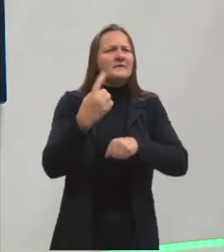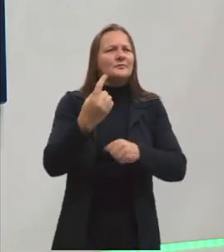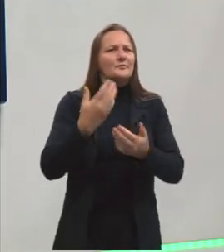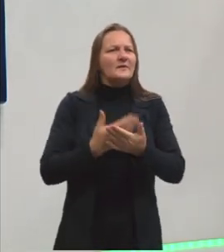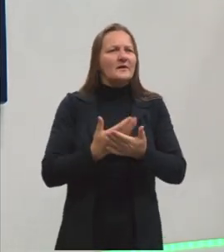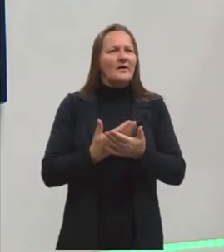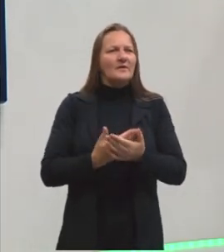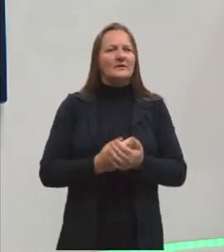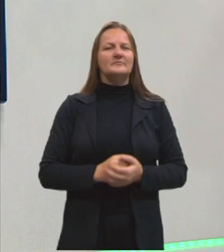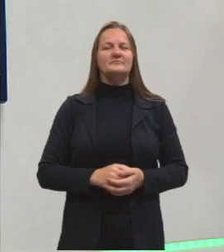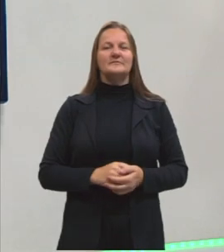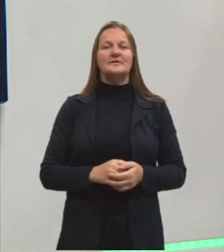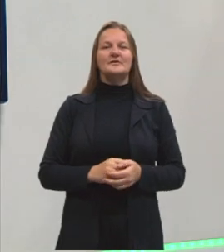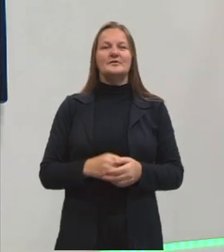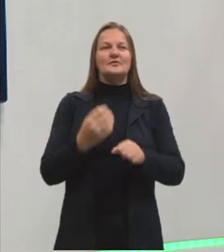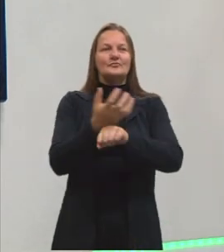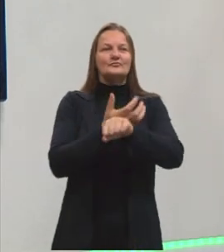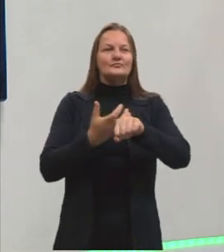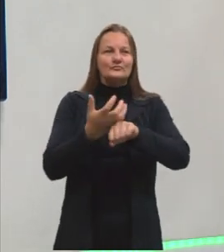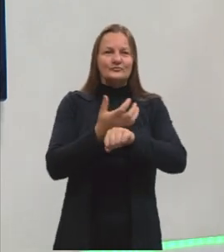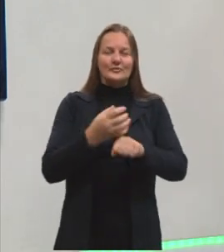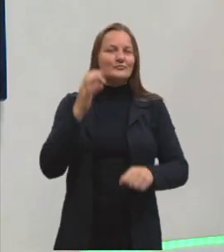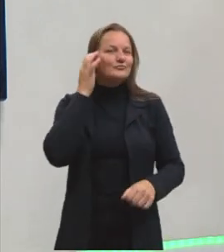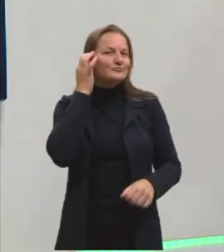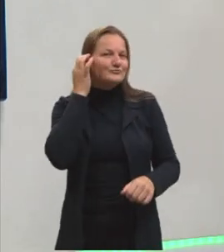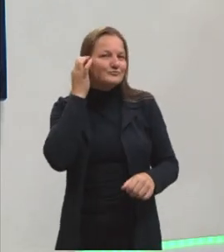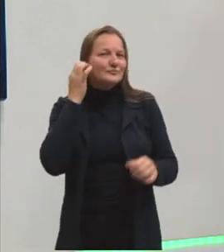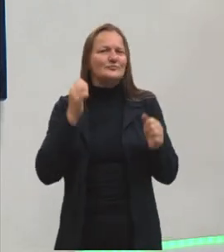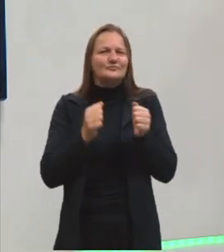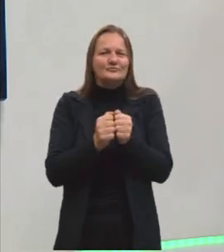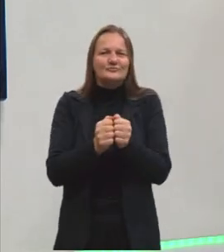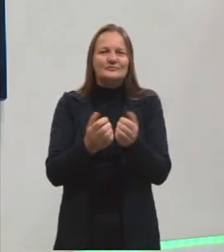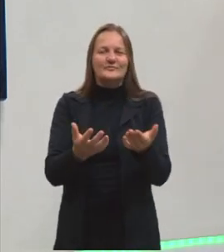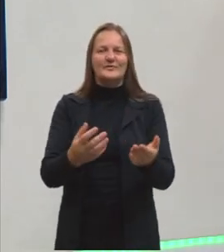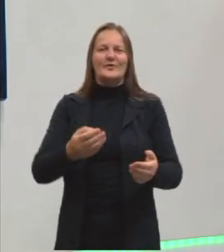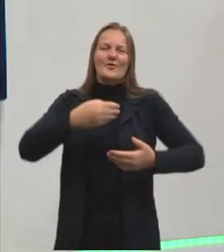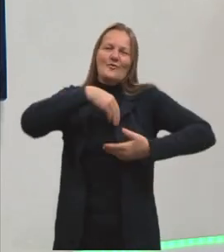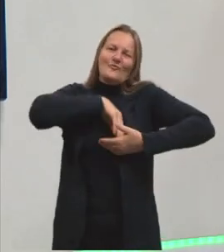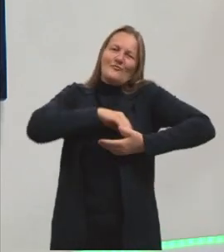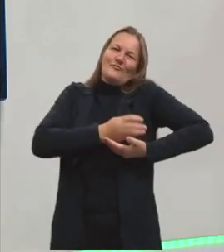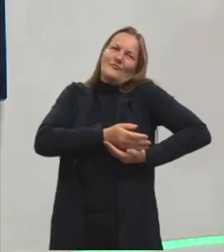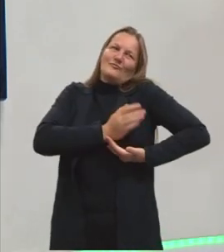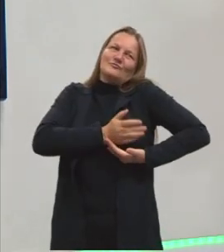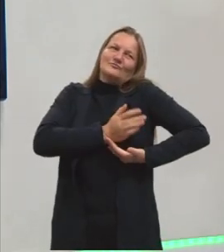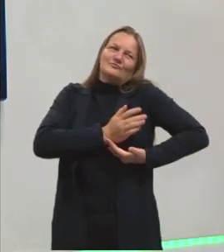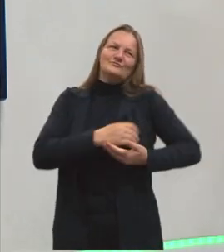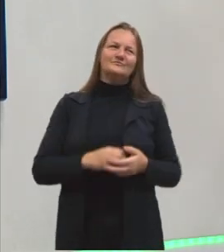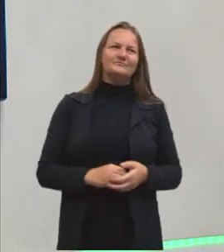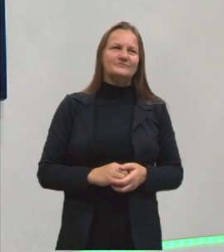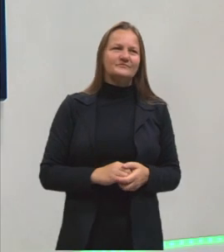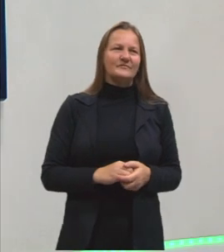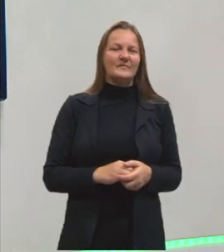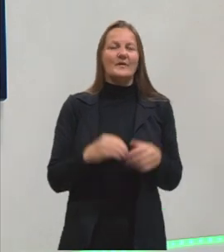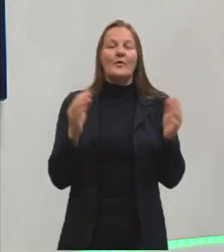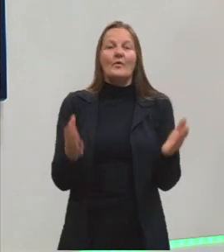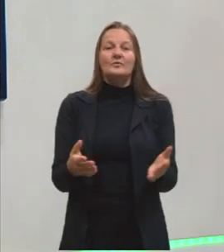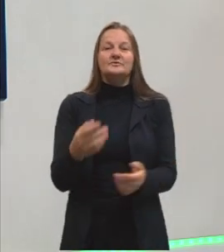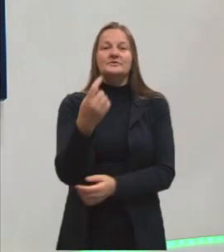aula desse componente curricular maravilhoso que eu carrego assim no fundinho do meu coração. A gente chegou na